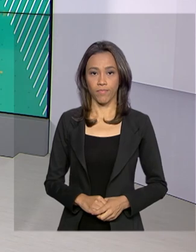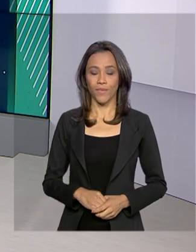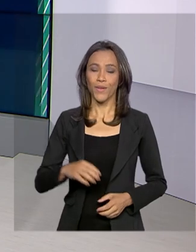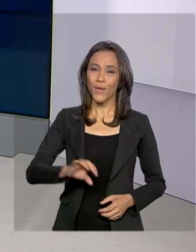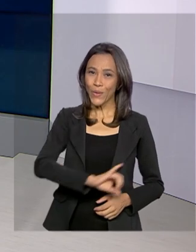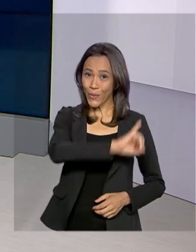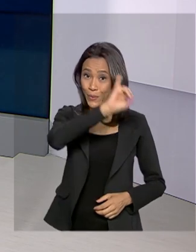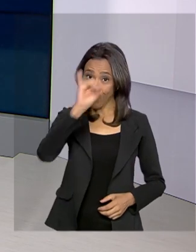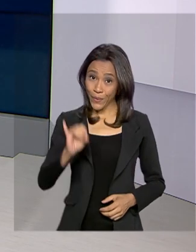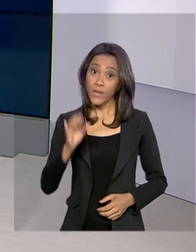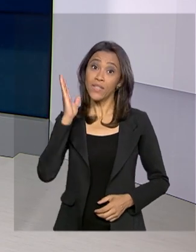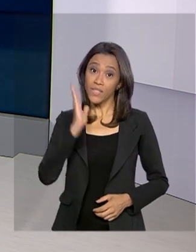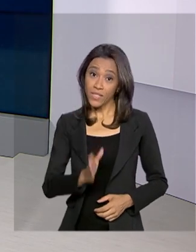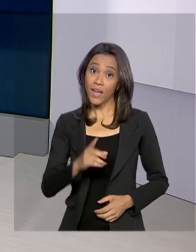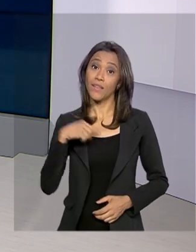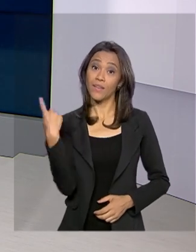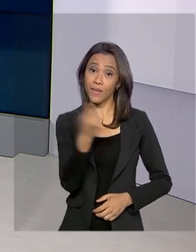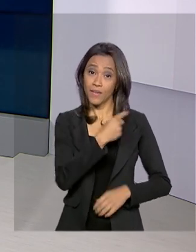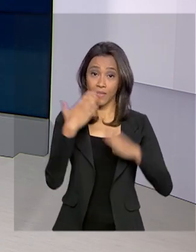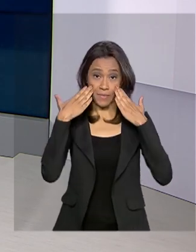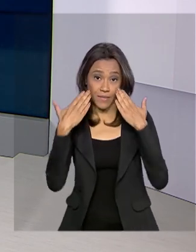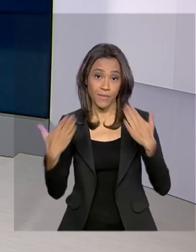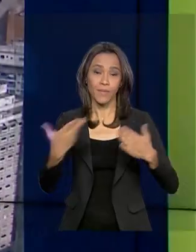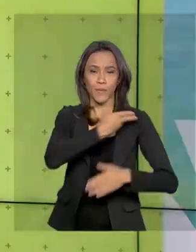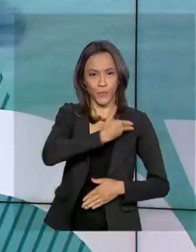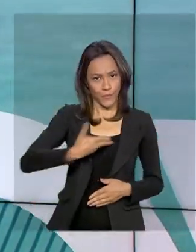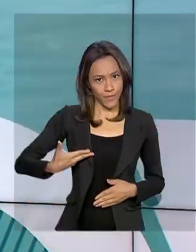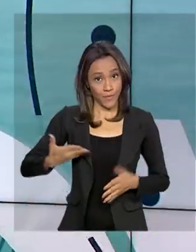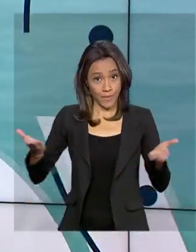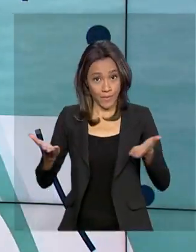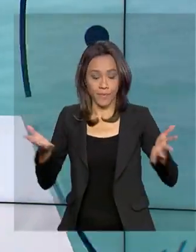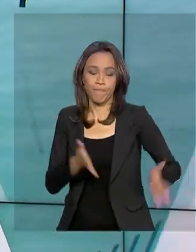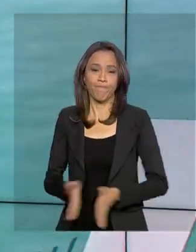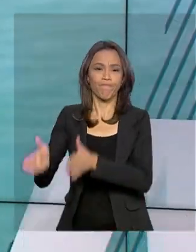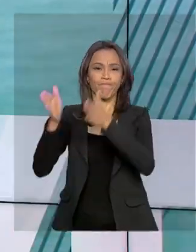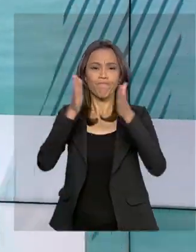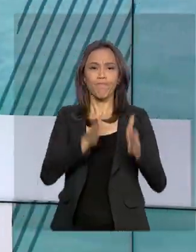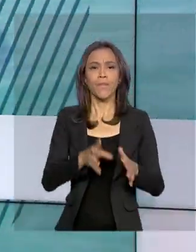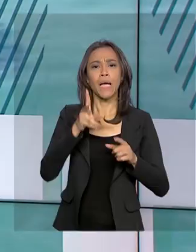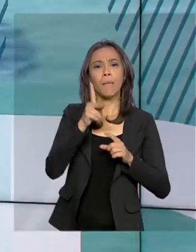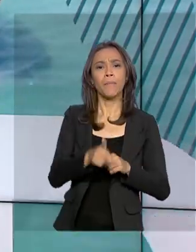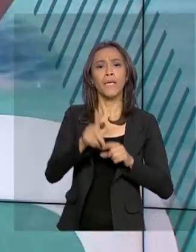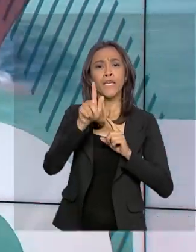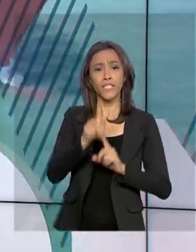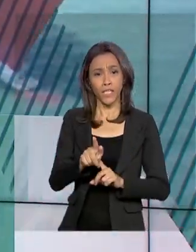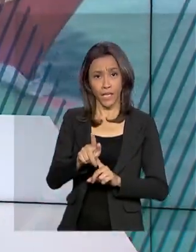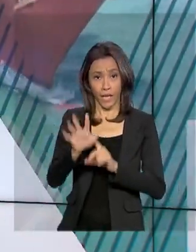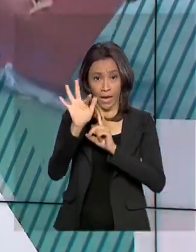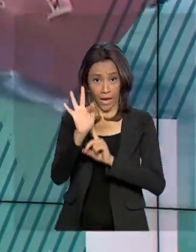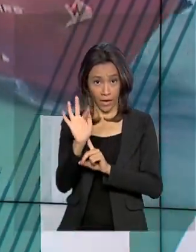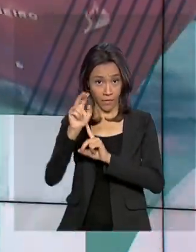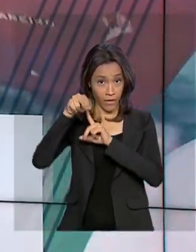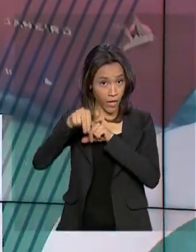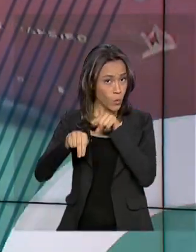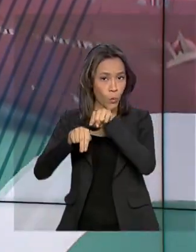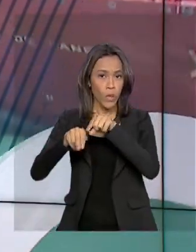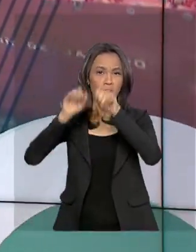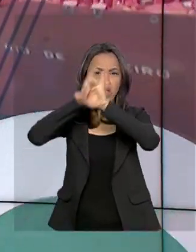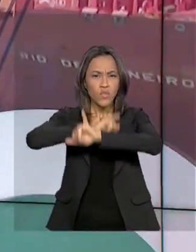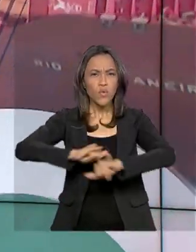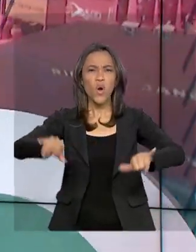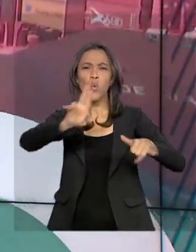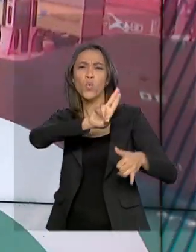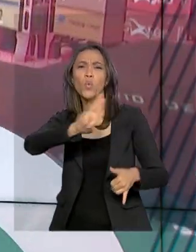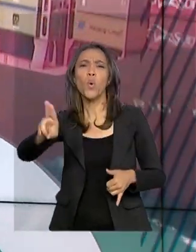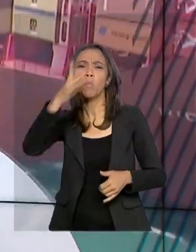Olá, já estamos no ar com o Governo Agora. A Procuradoria-Geral da Fazenda Nacional divulgou o nome dos devedores